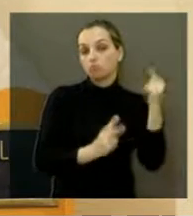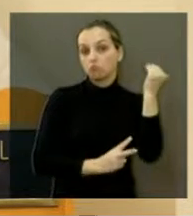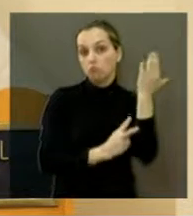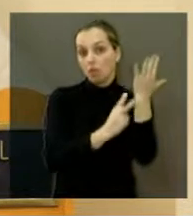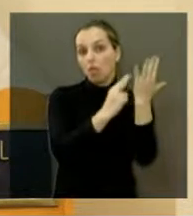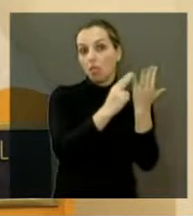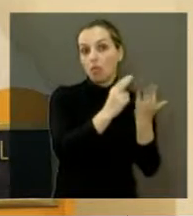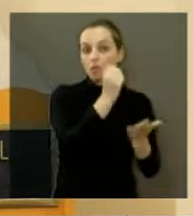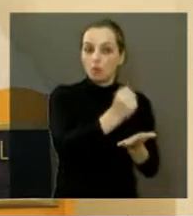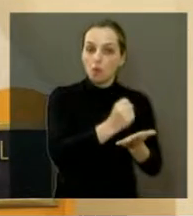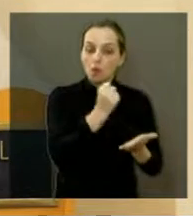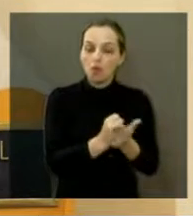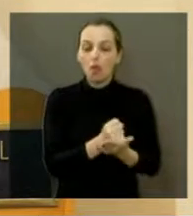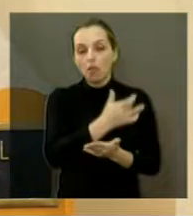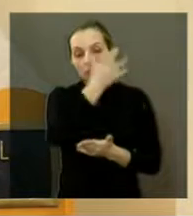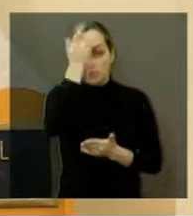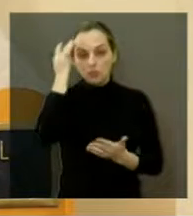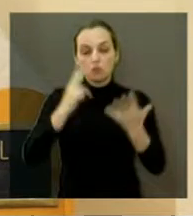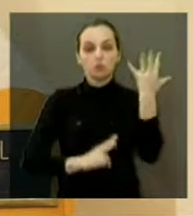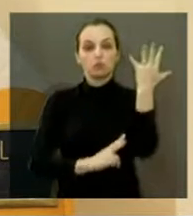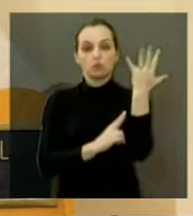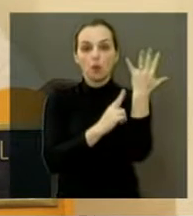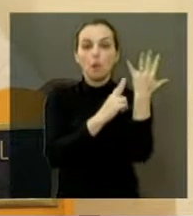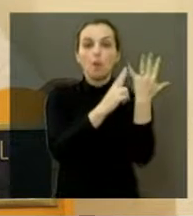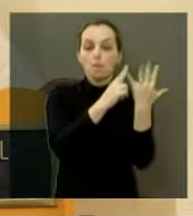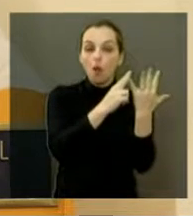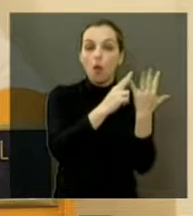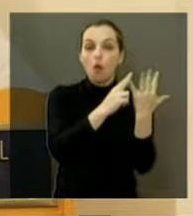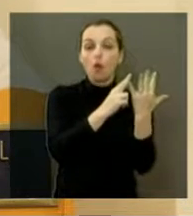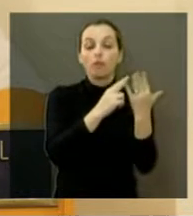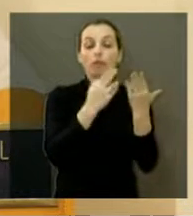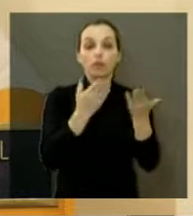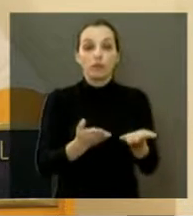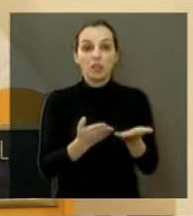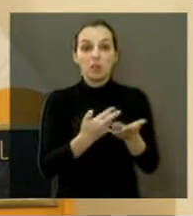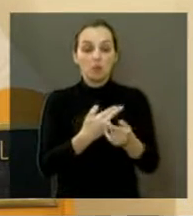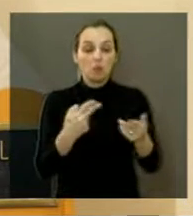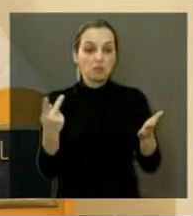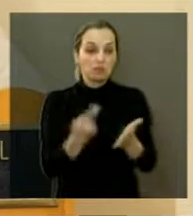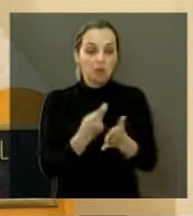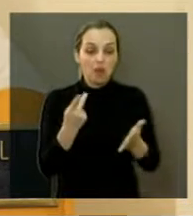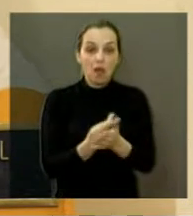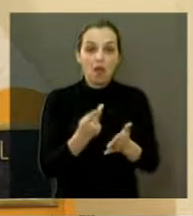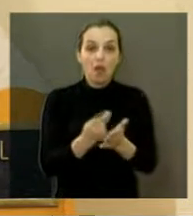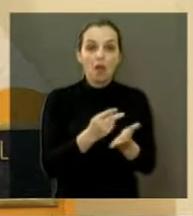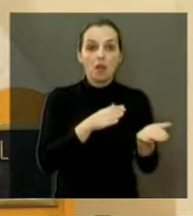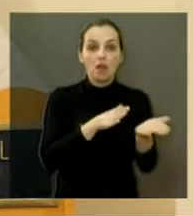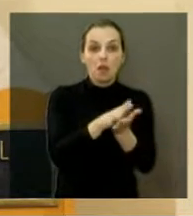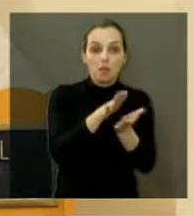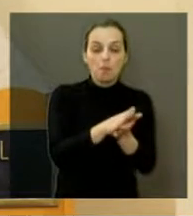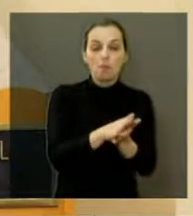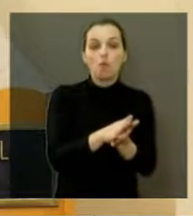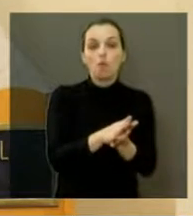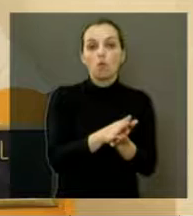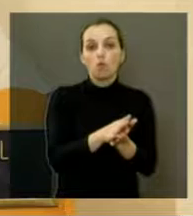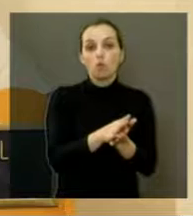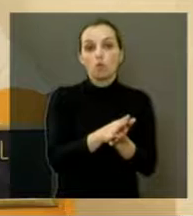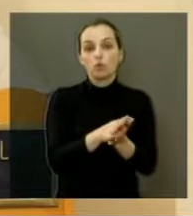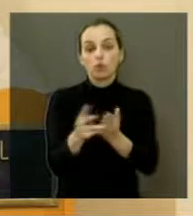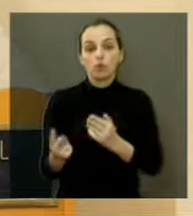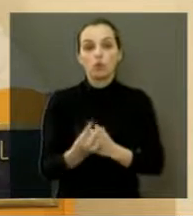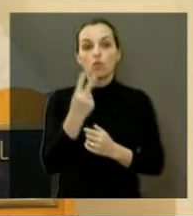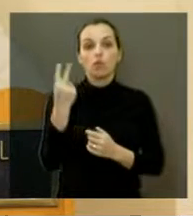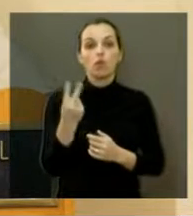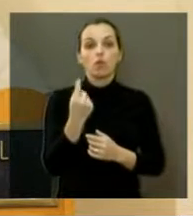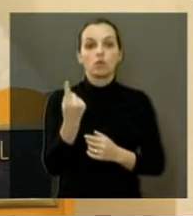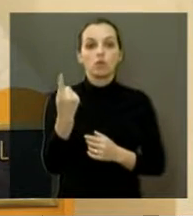pessoa, a pessoa vai lá, faz a poda, e às vezes, por alguma irregularidade sequer, a multa chega a R$.035.